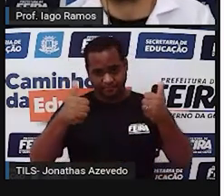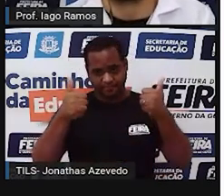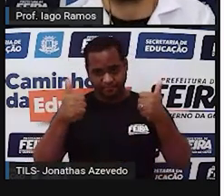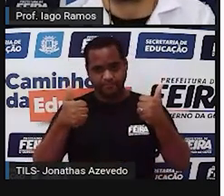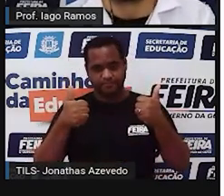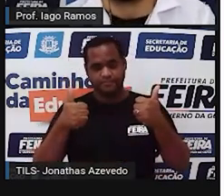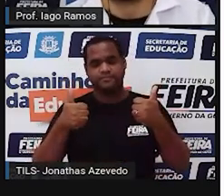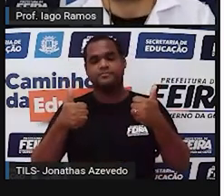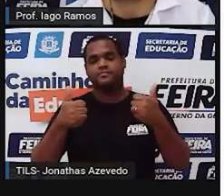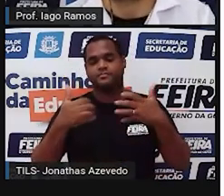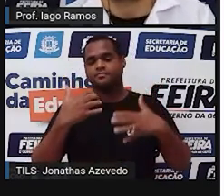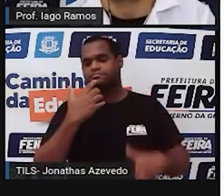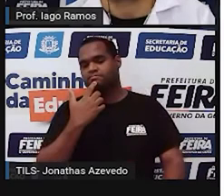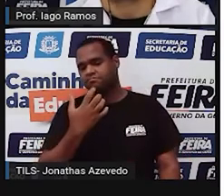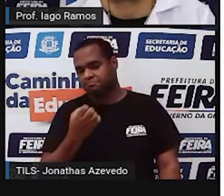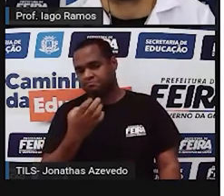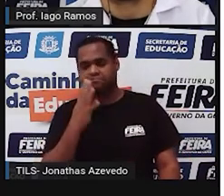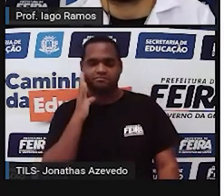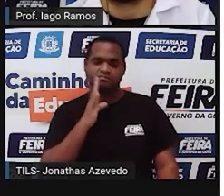olha só que bacana.